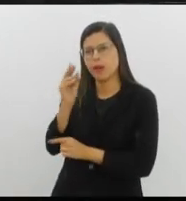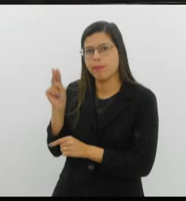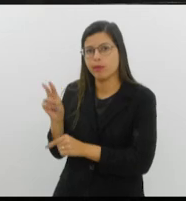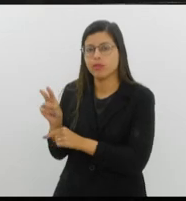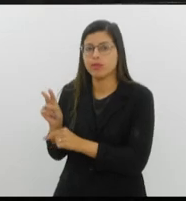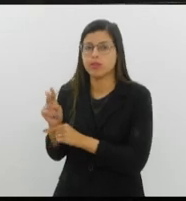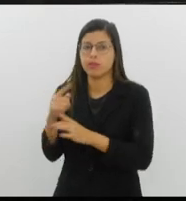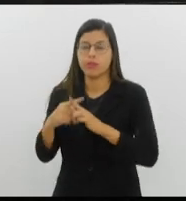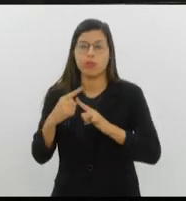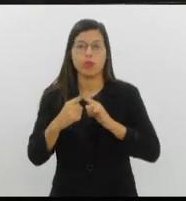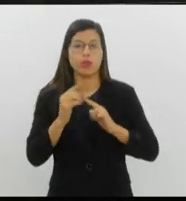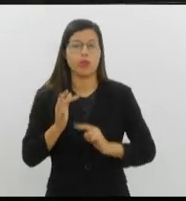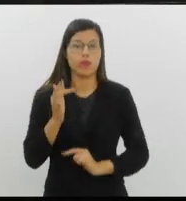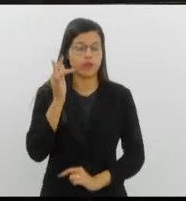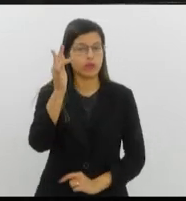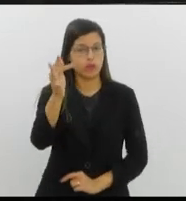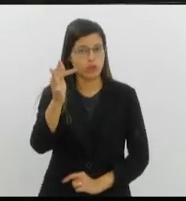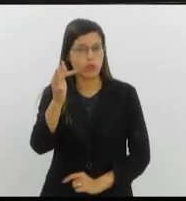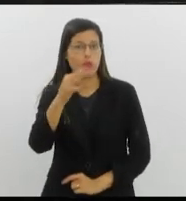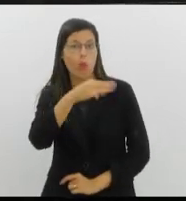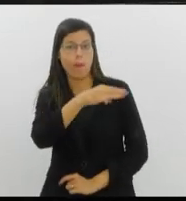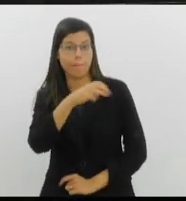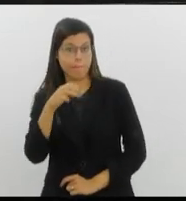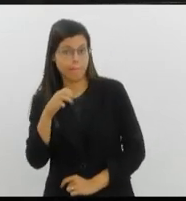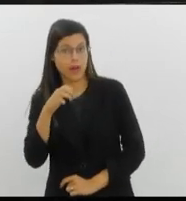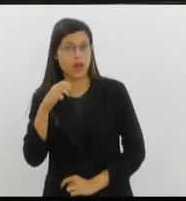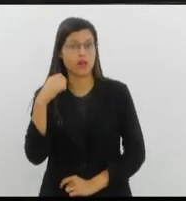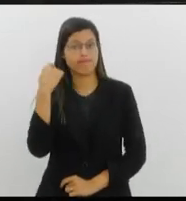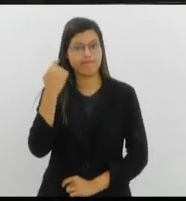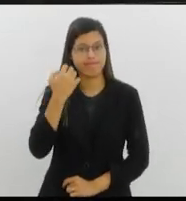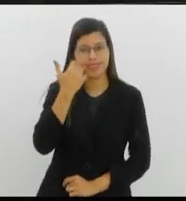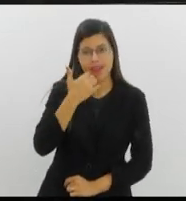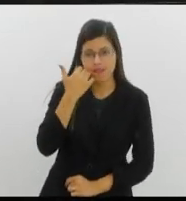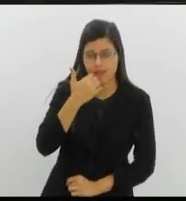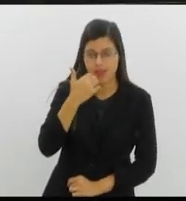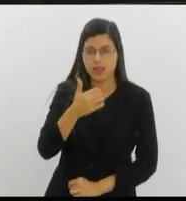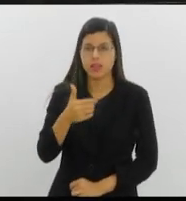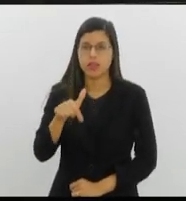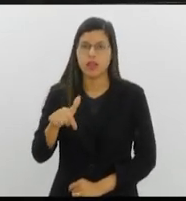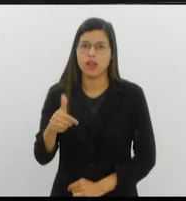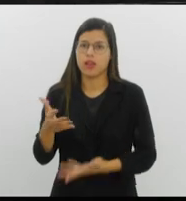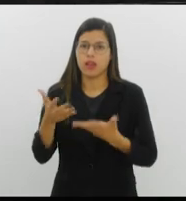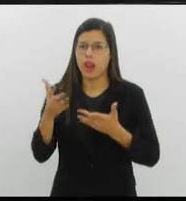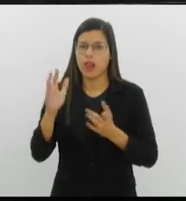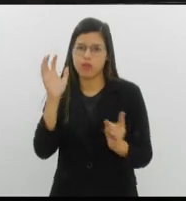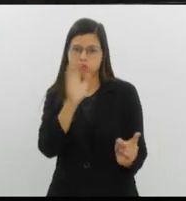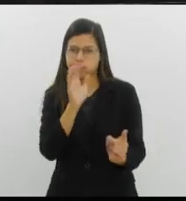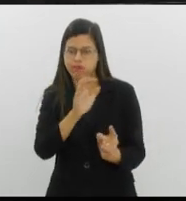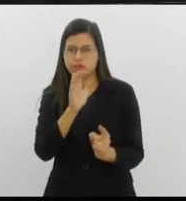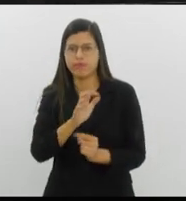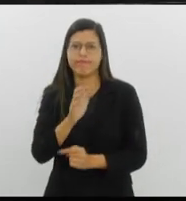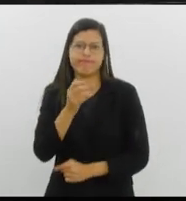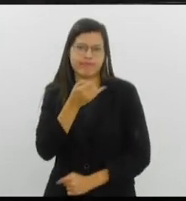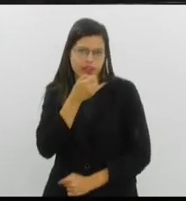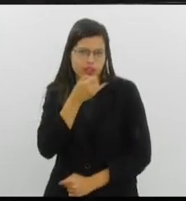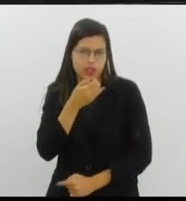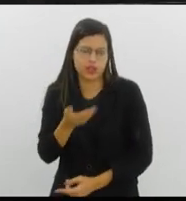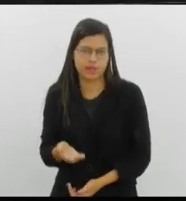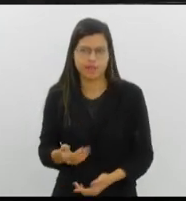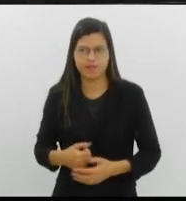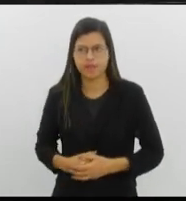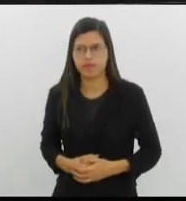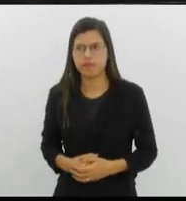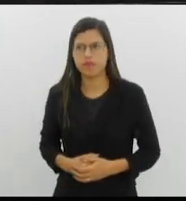futuro que vocês aguardam com mães loucas, safadas, que querem lucrar em cima de vocês, é triste. Então,